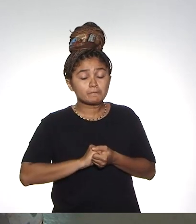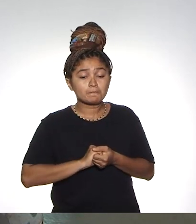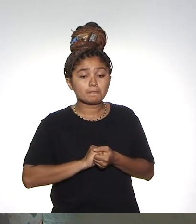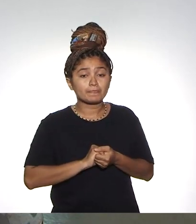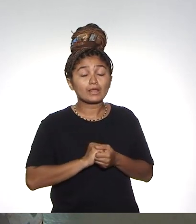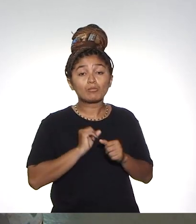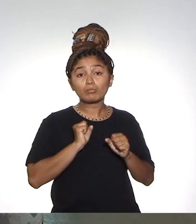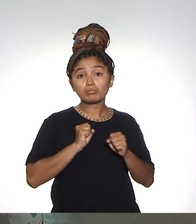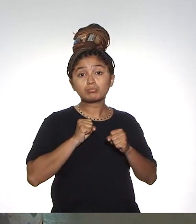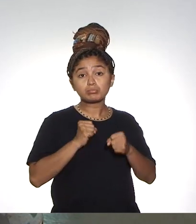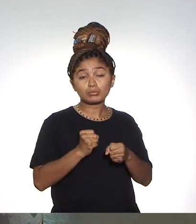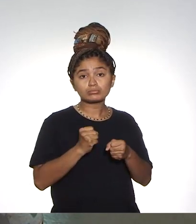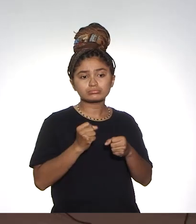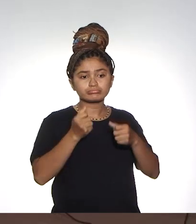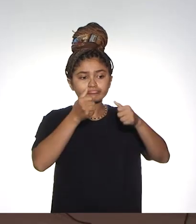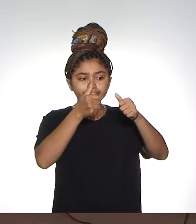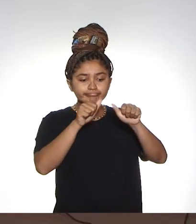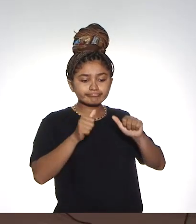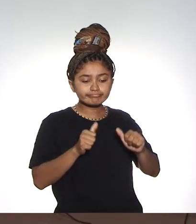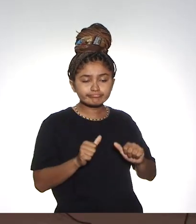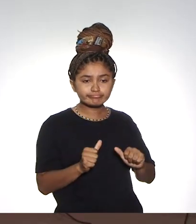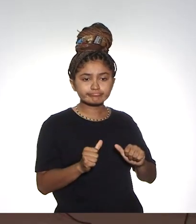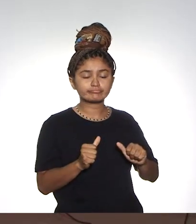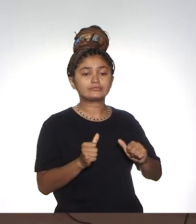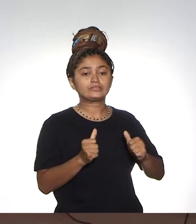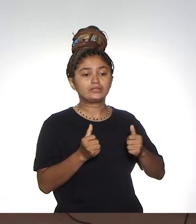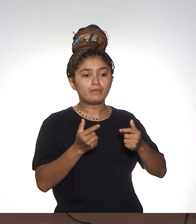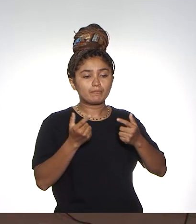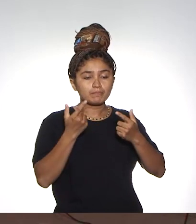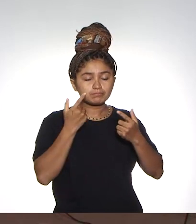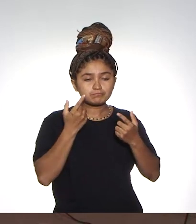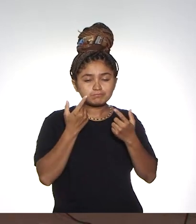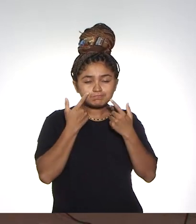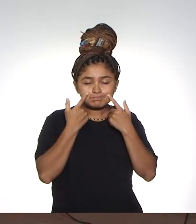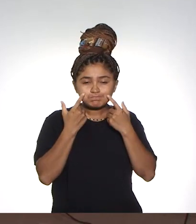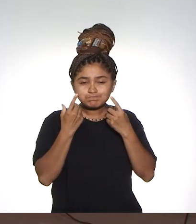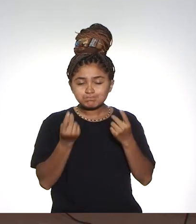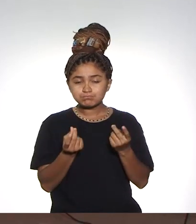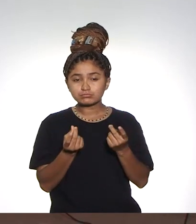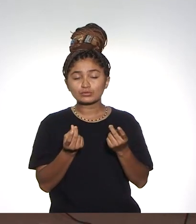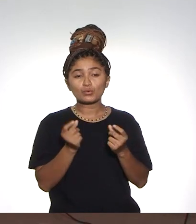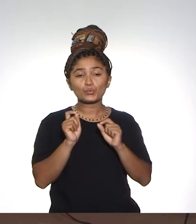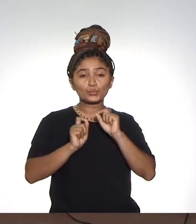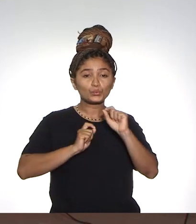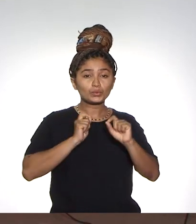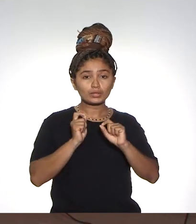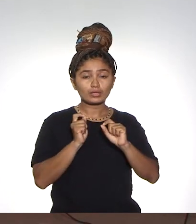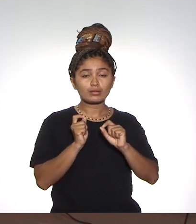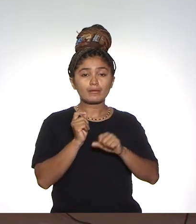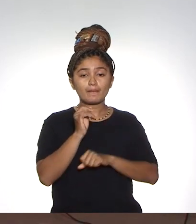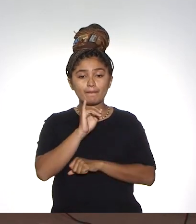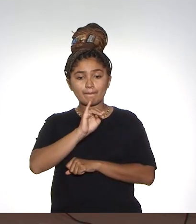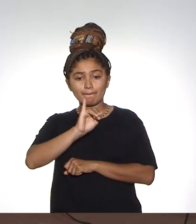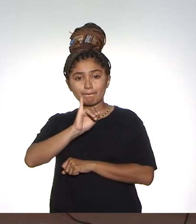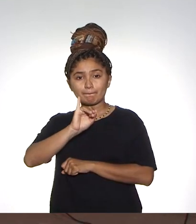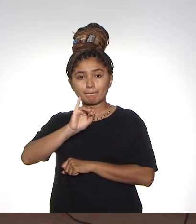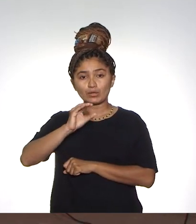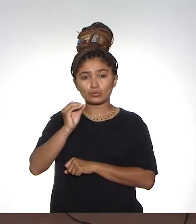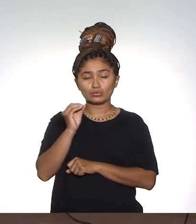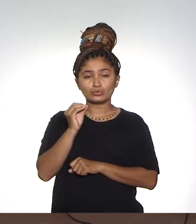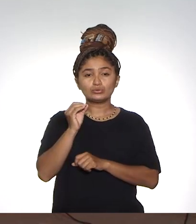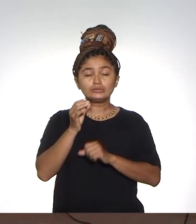que podemos analisar, observando critérios de biossegurança e características de número de